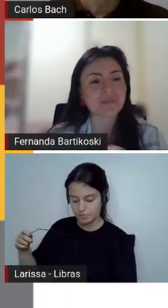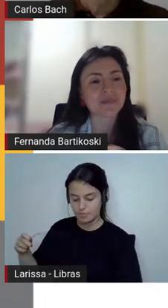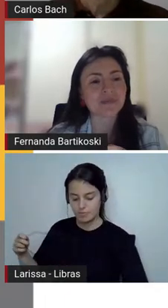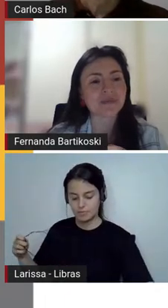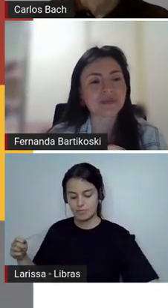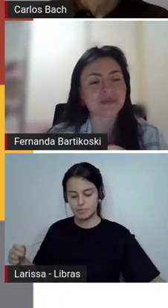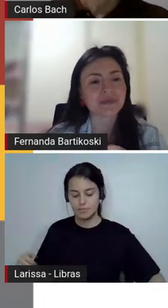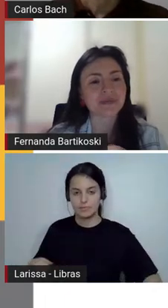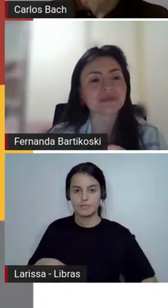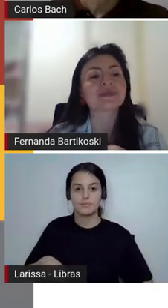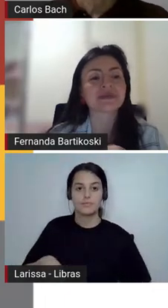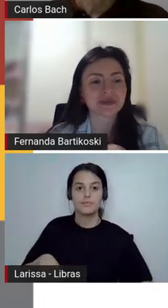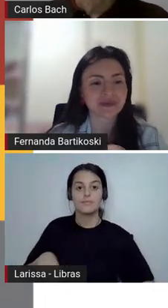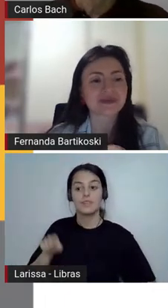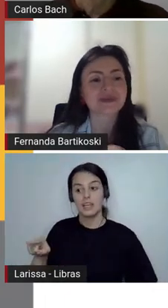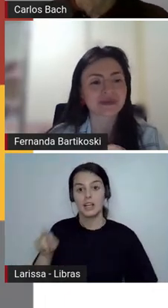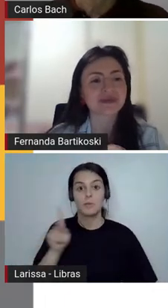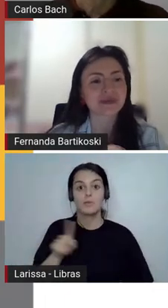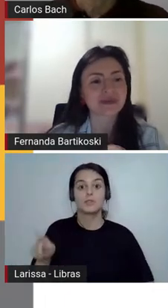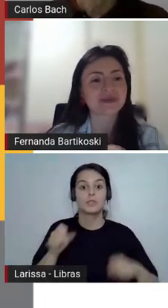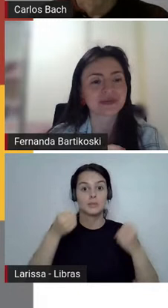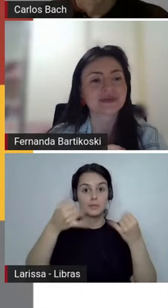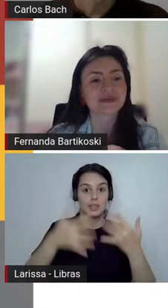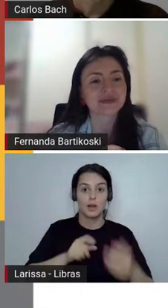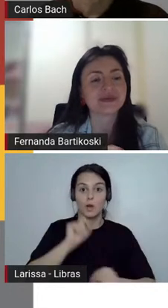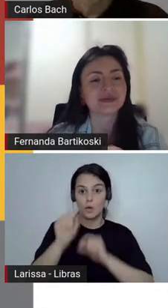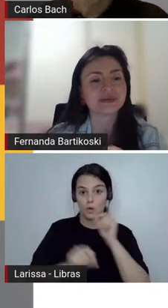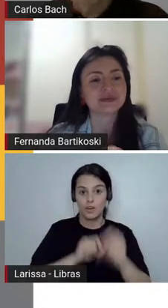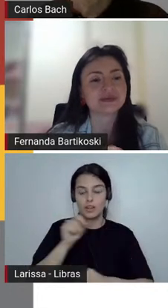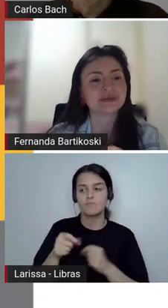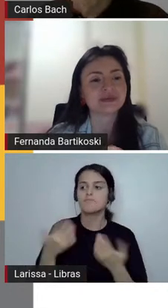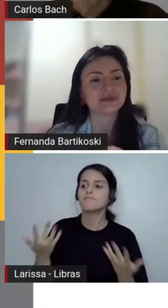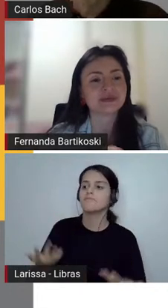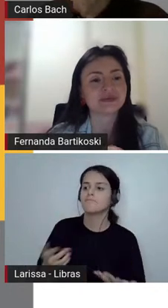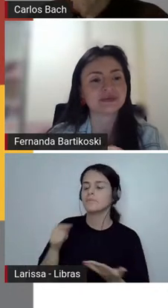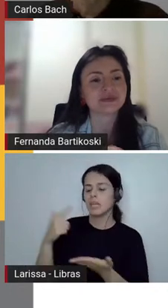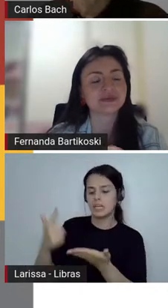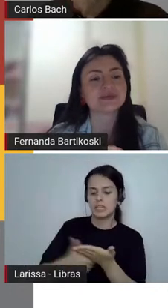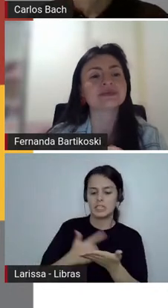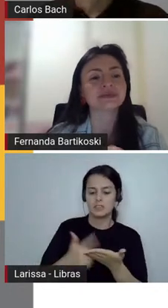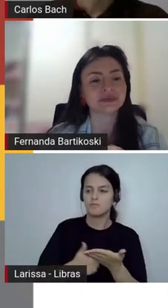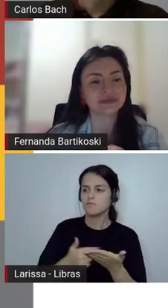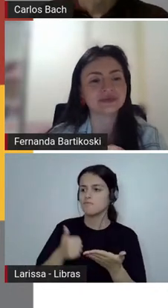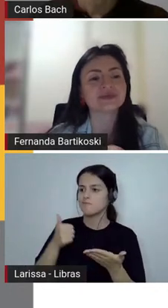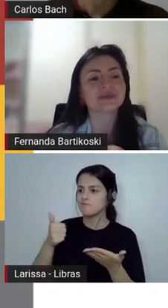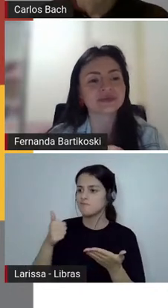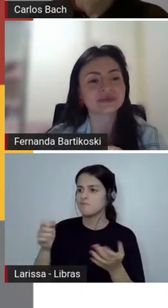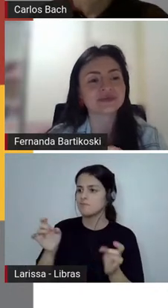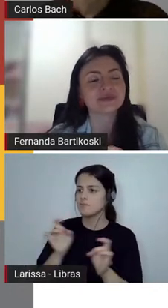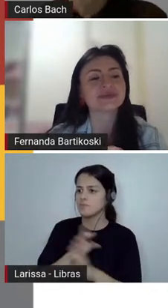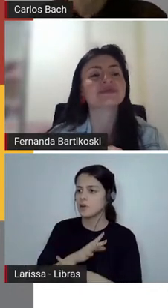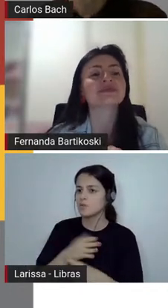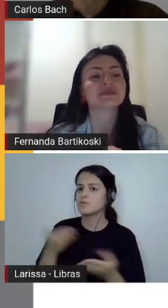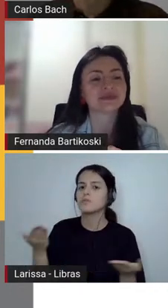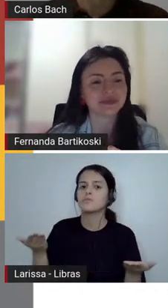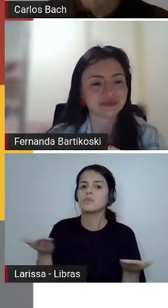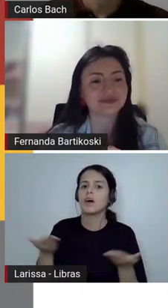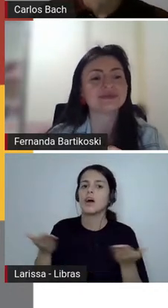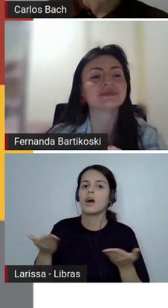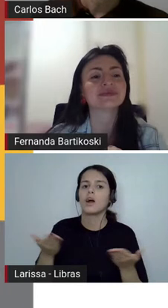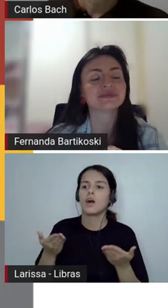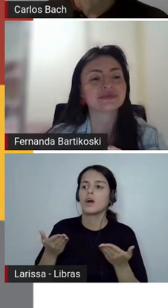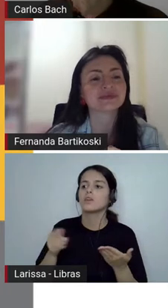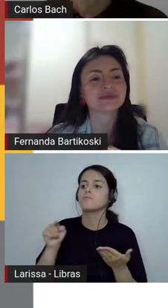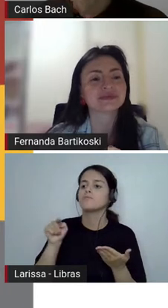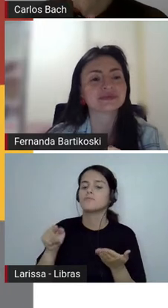folha de ofício que era para fazer o desenho do livro? Quer dizer, isso já estava como que determinado, assim. Ah, eu leio um livro, eu tenho que fazer um desenho. Eu leio um